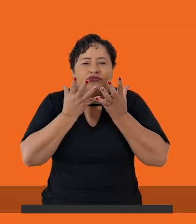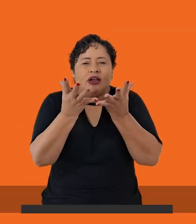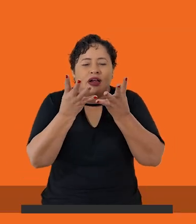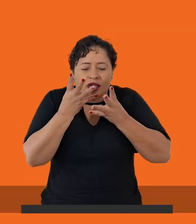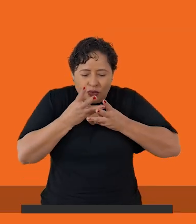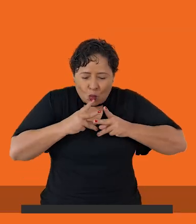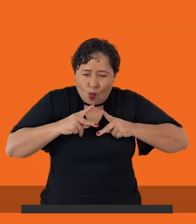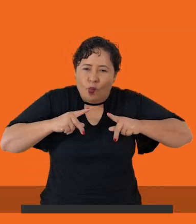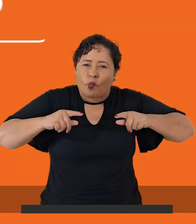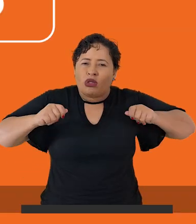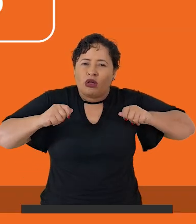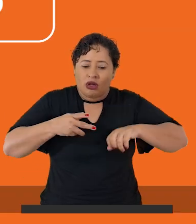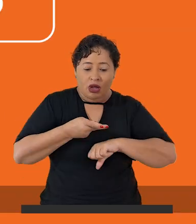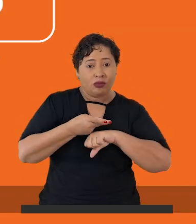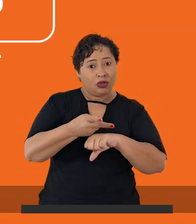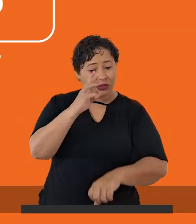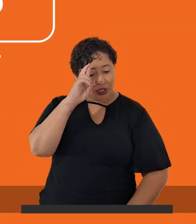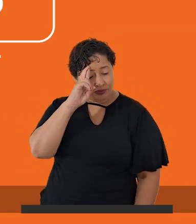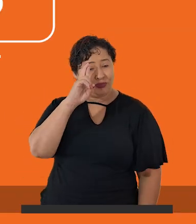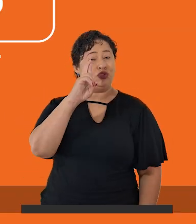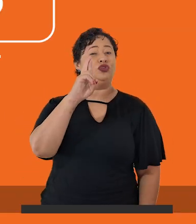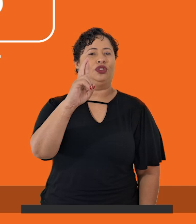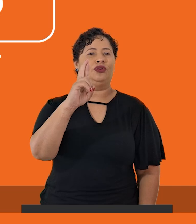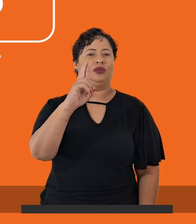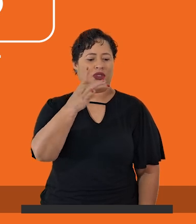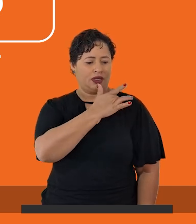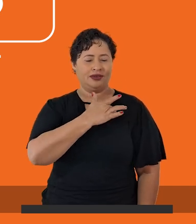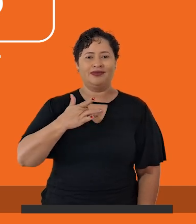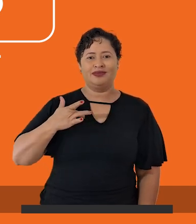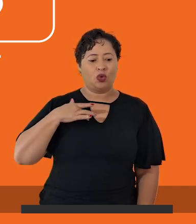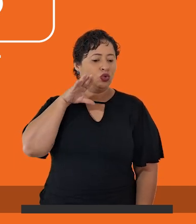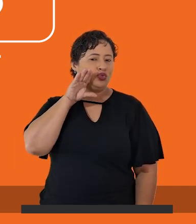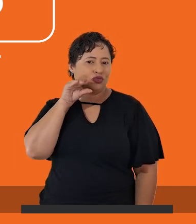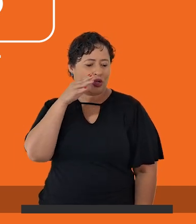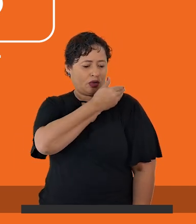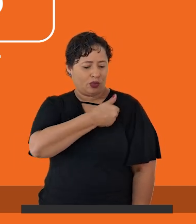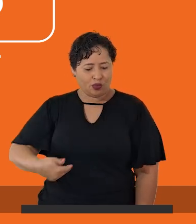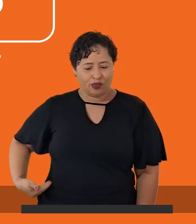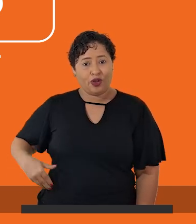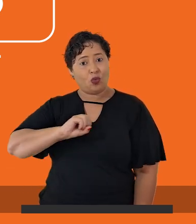Falar pode curar. Procure a Diretoria de Atenção à Saúde do Servidor ou ligue